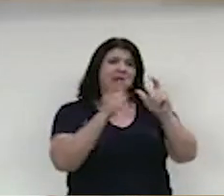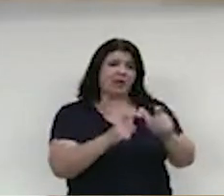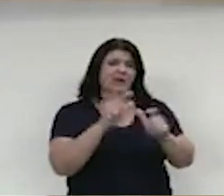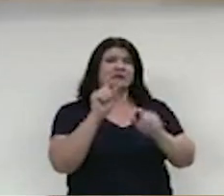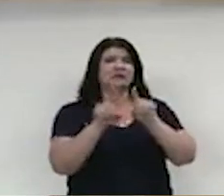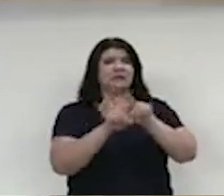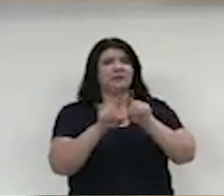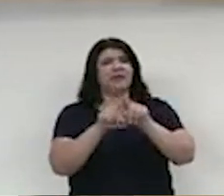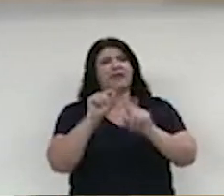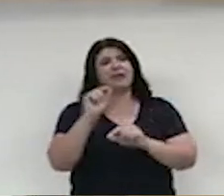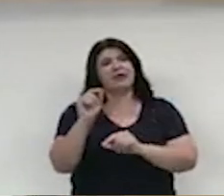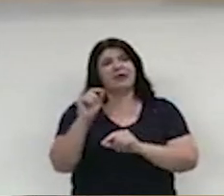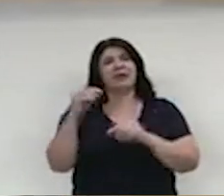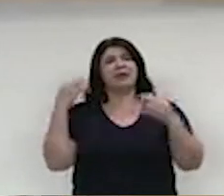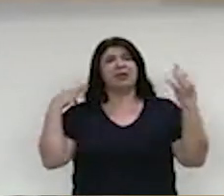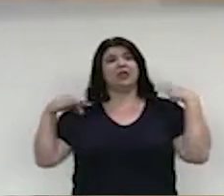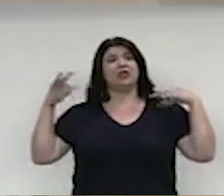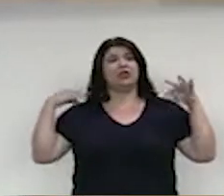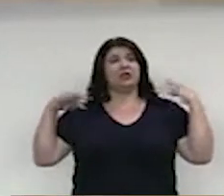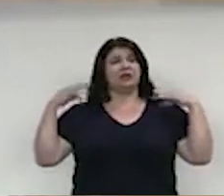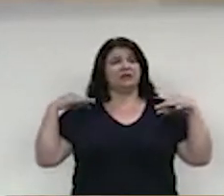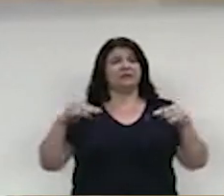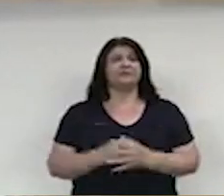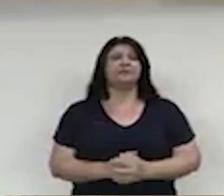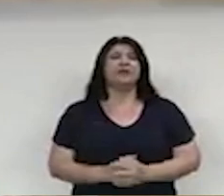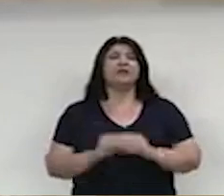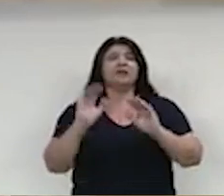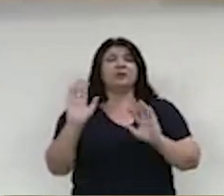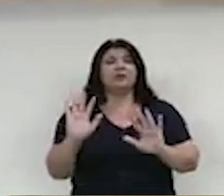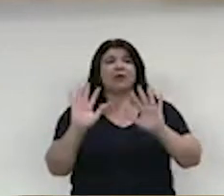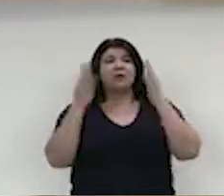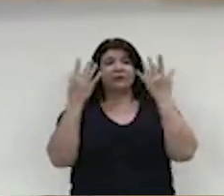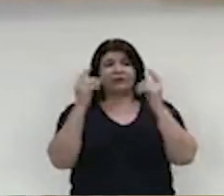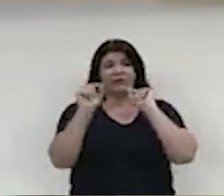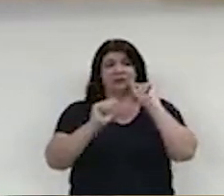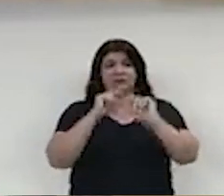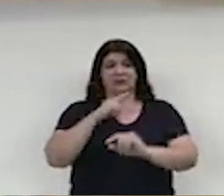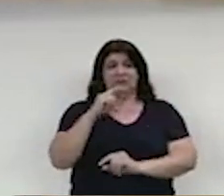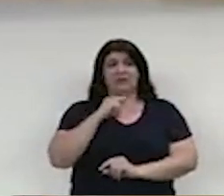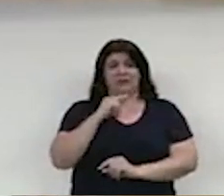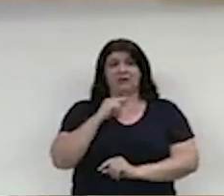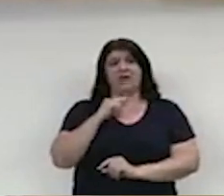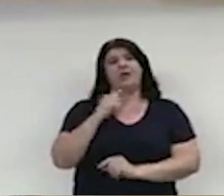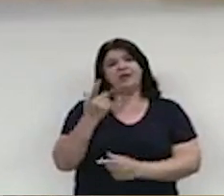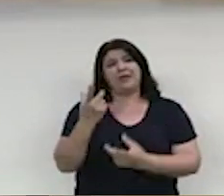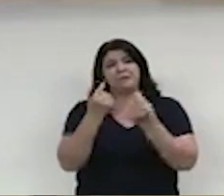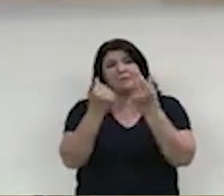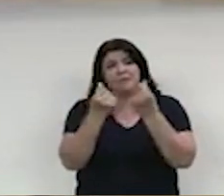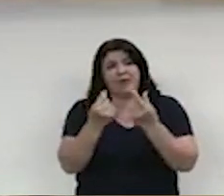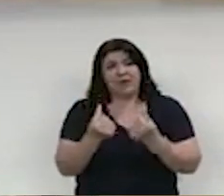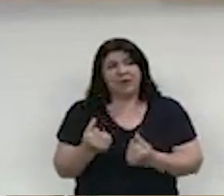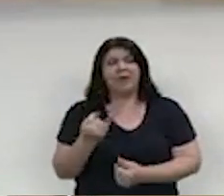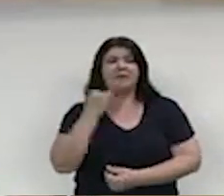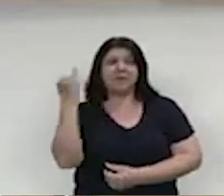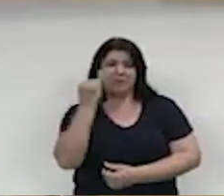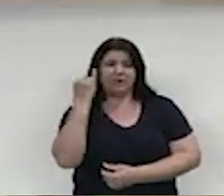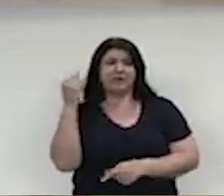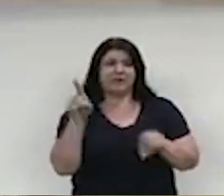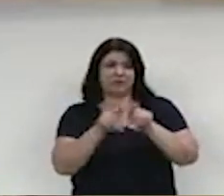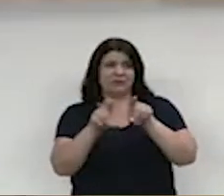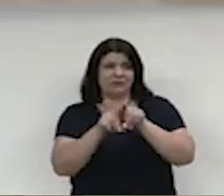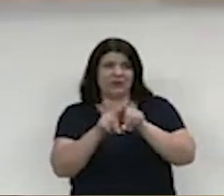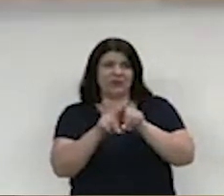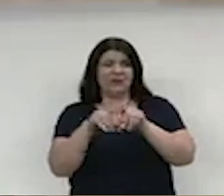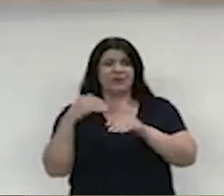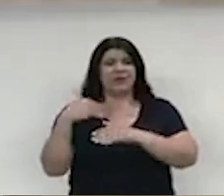Embora a realização de eventos para entretenimento de moradores e turistas seja muito importante para a economia local, não podemos deixar